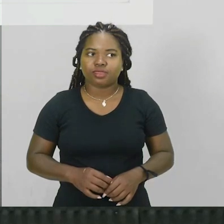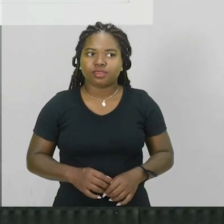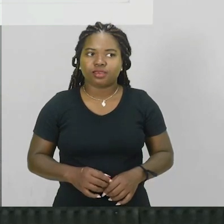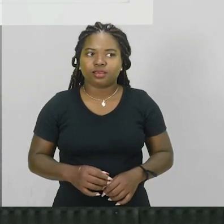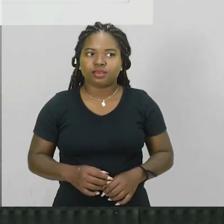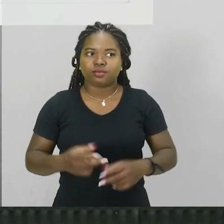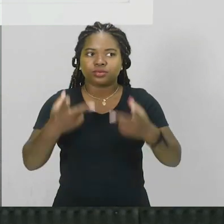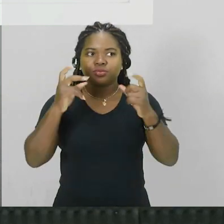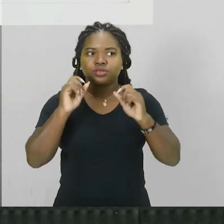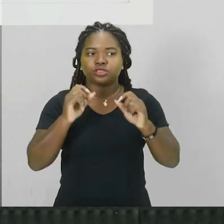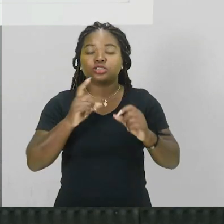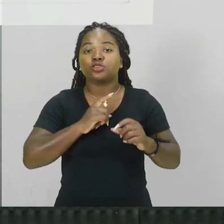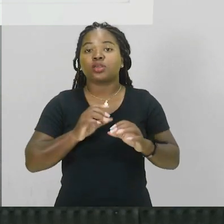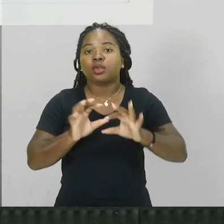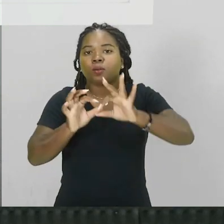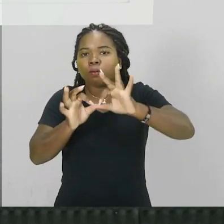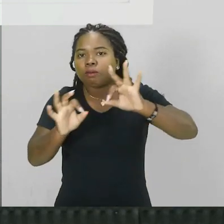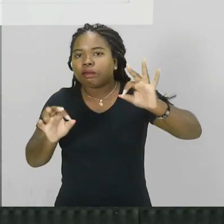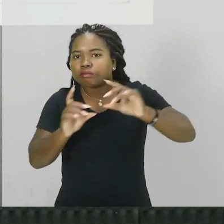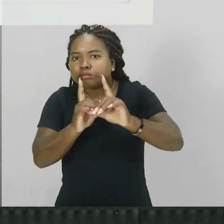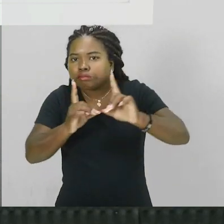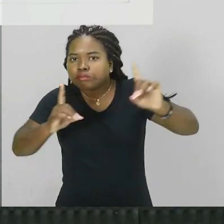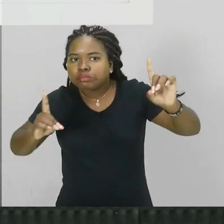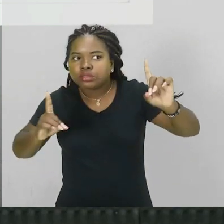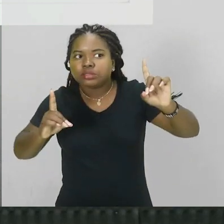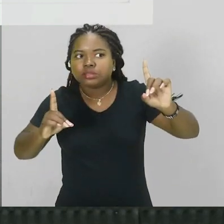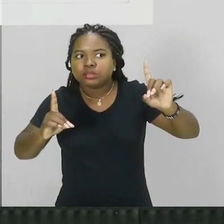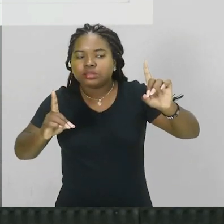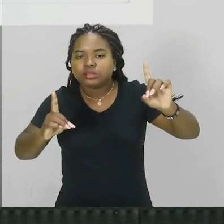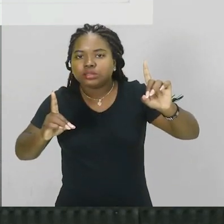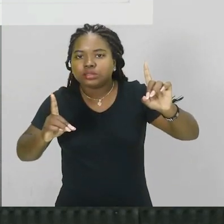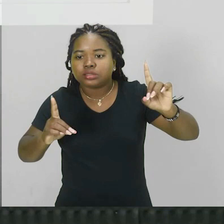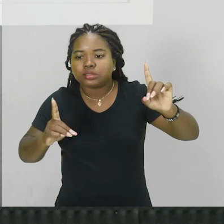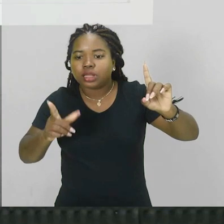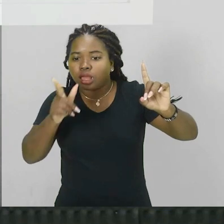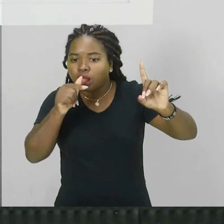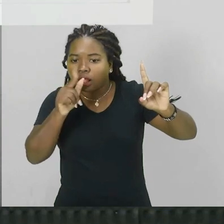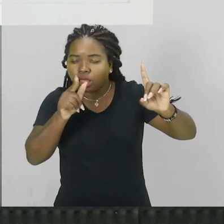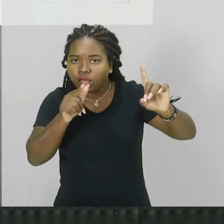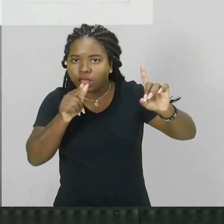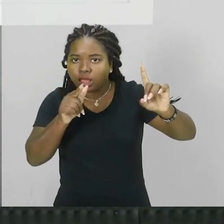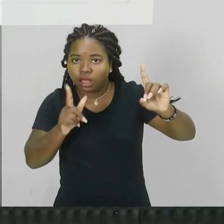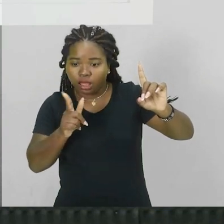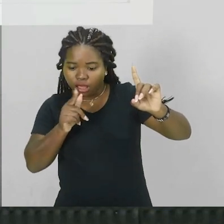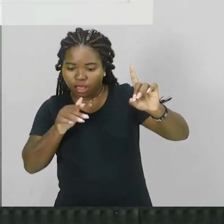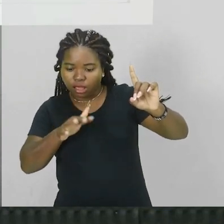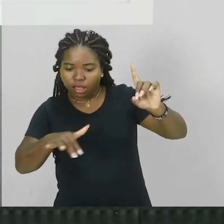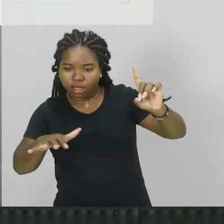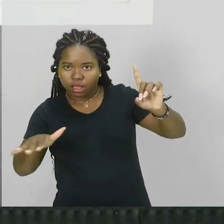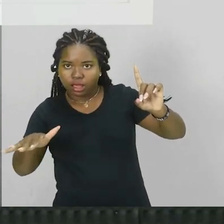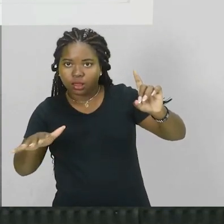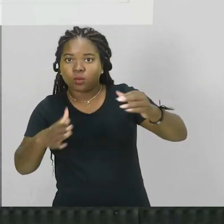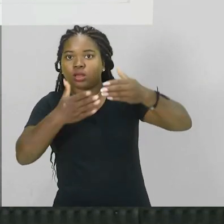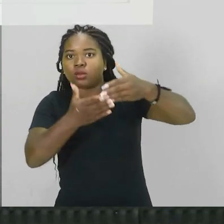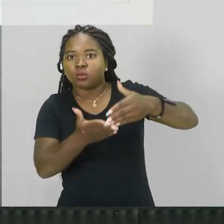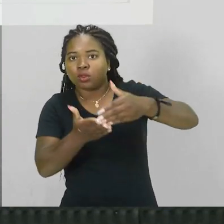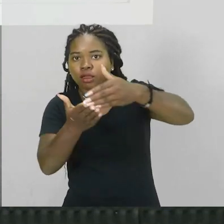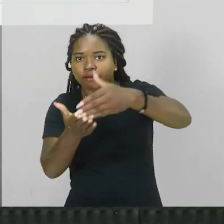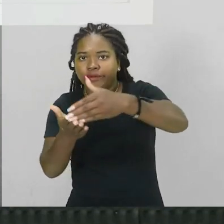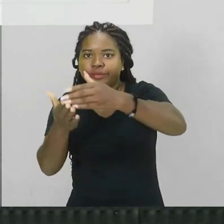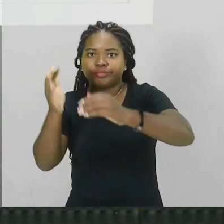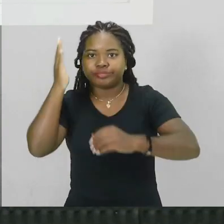era que tinha uma distância entre a superfície da água e o navio, né, como se o navio estivesse flutuando, de fato,